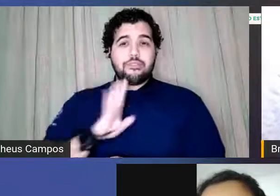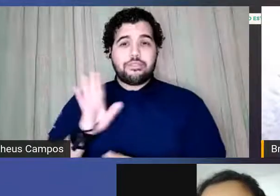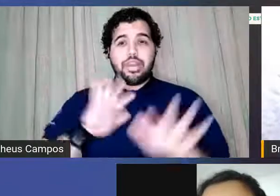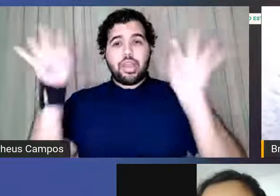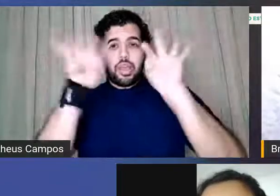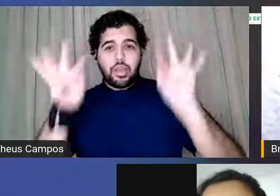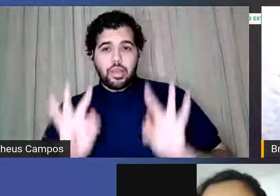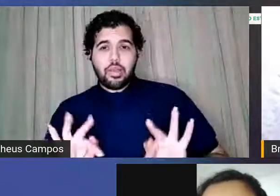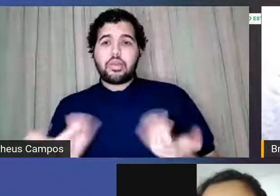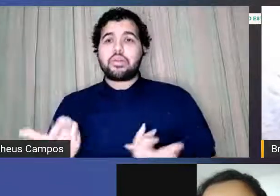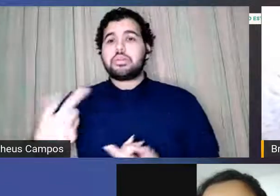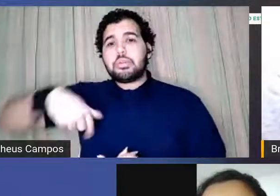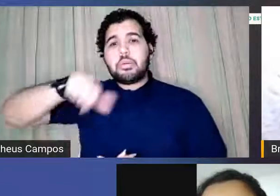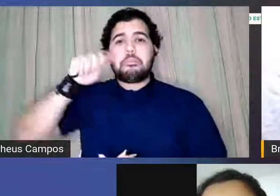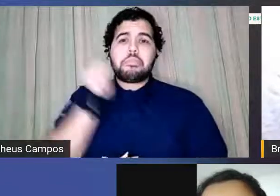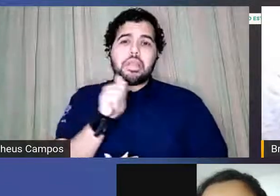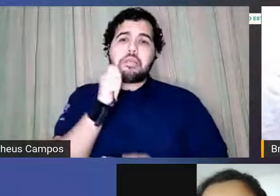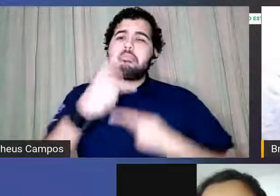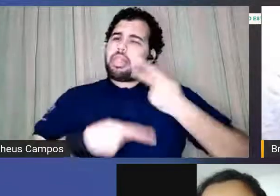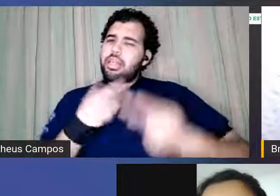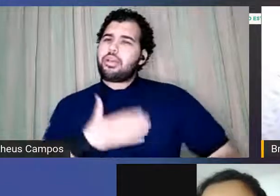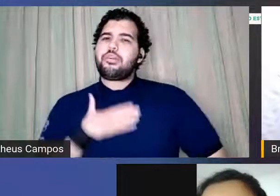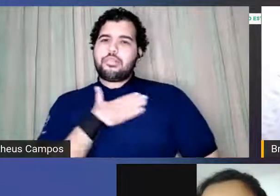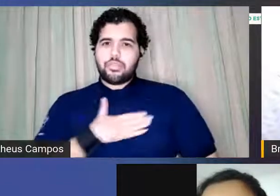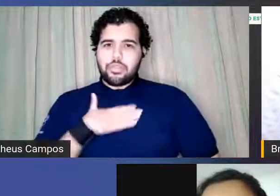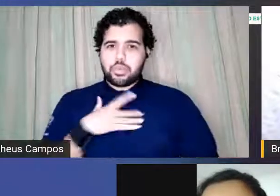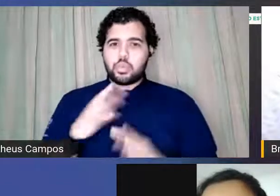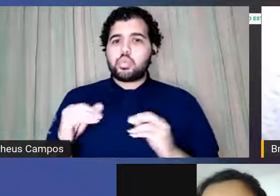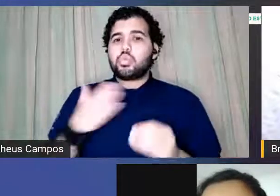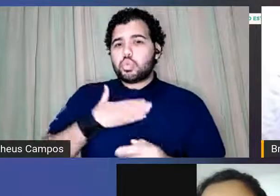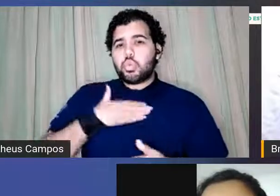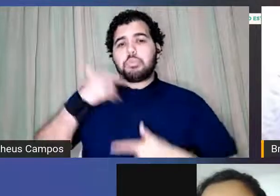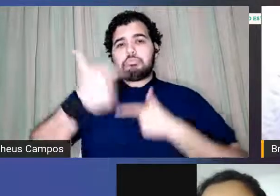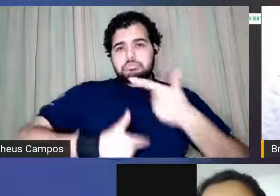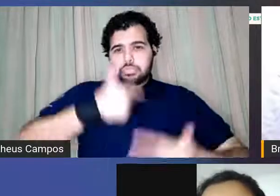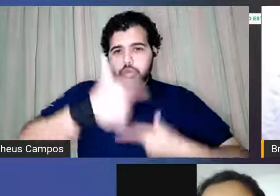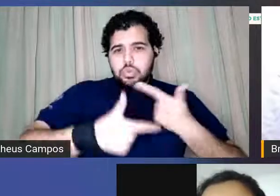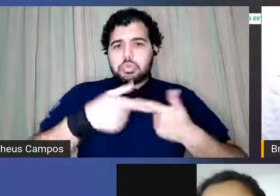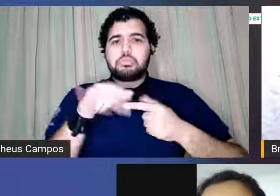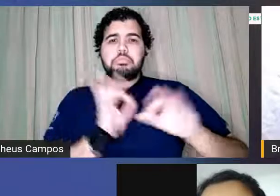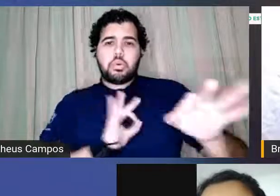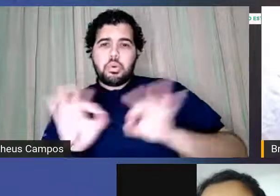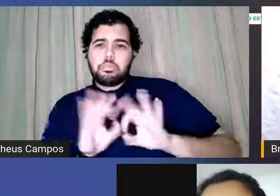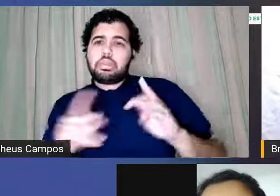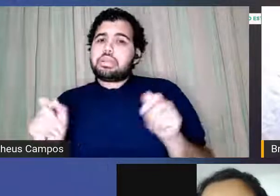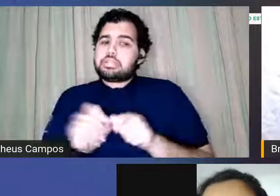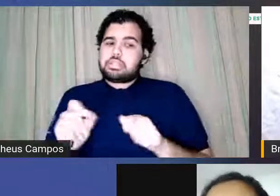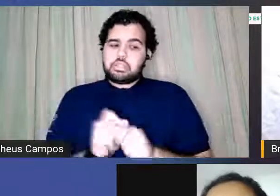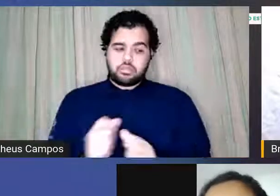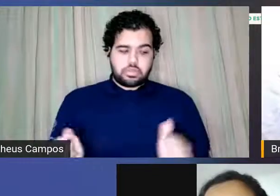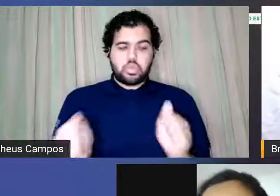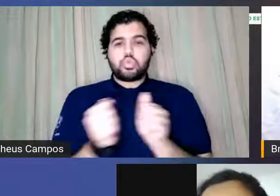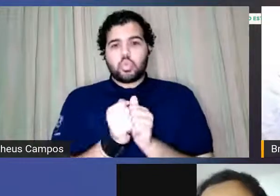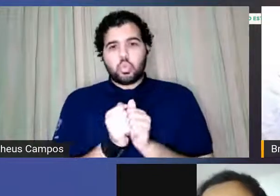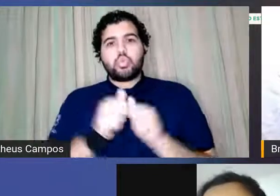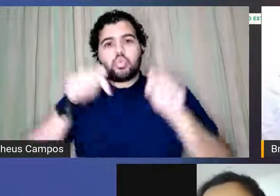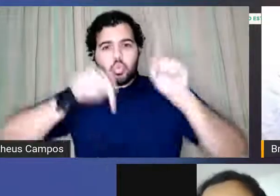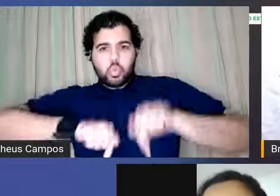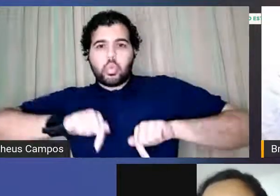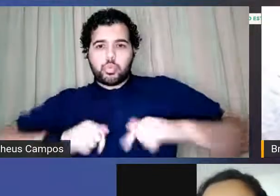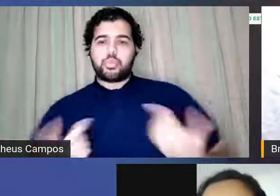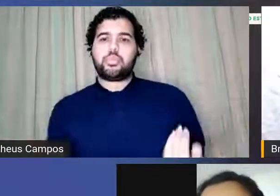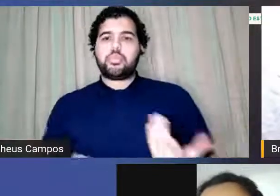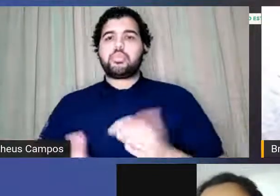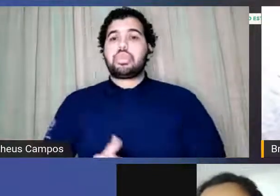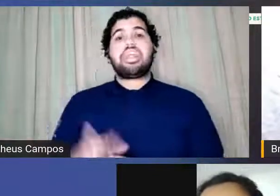disseram que gostaram muito do nosso projeto queriam muito que a gente fizesse com elas aqui e